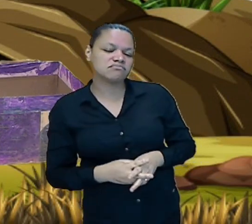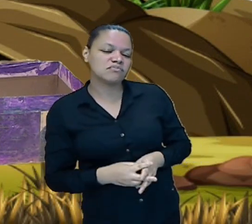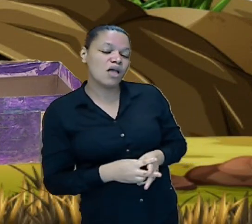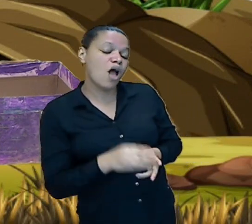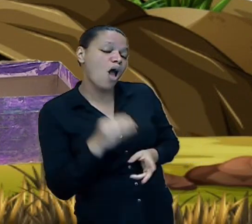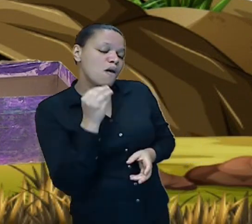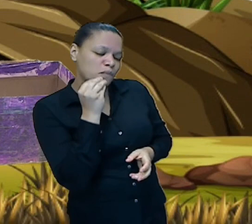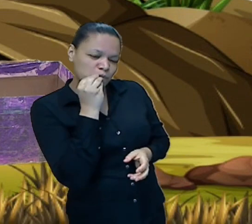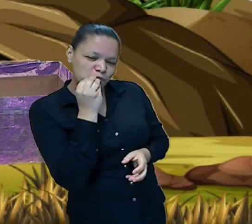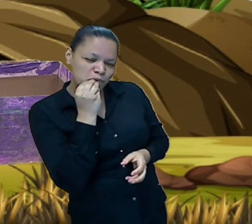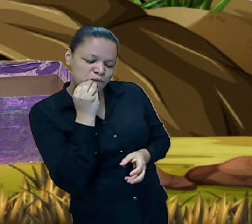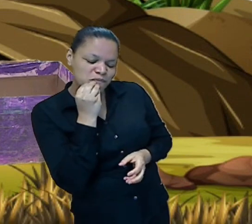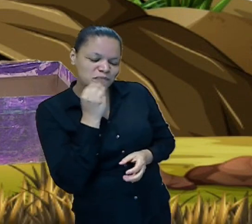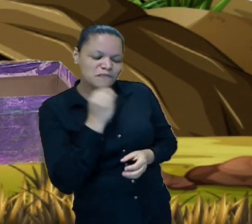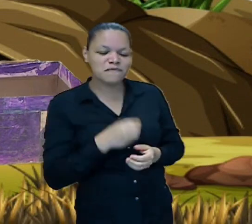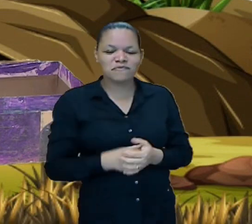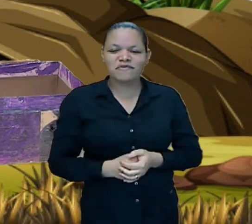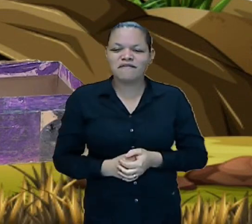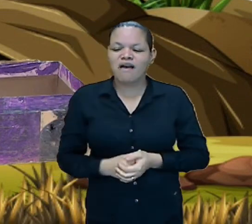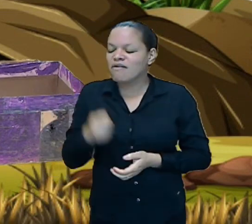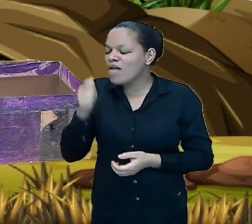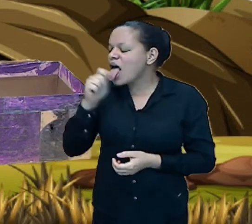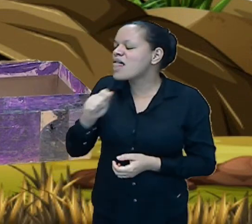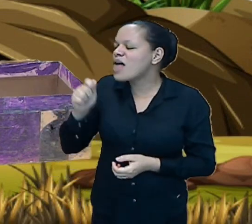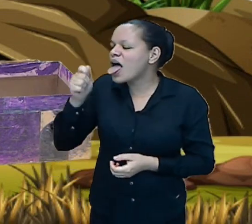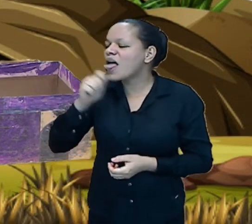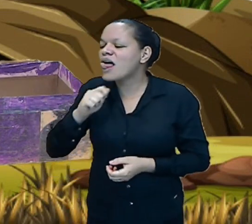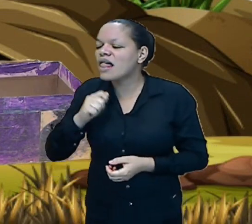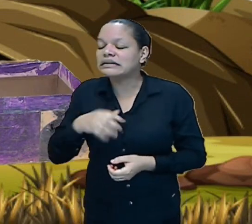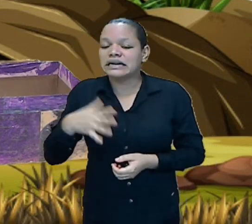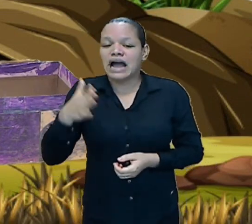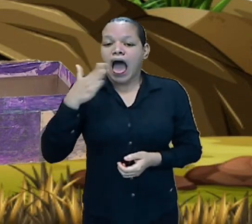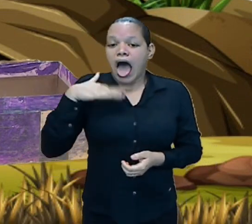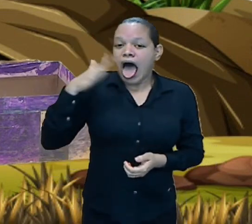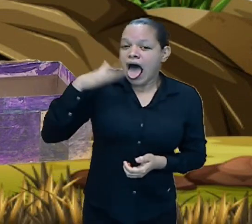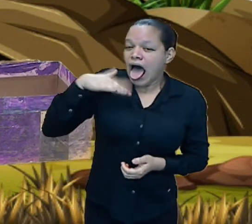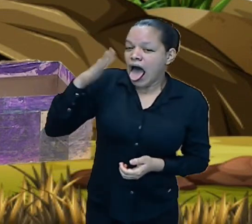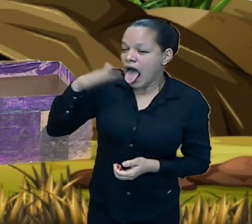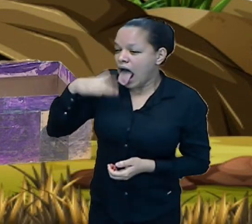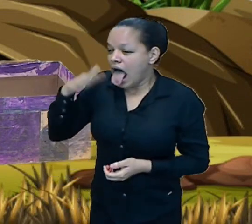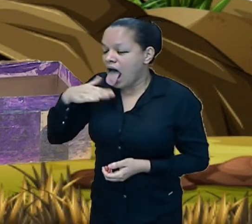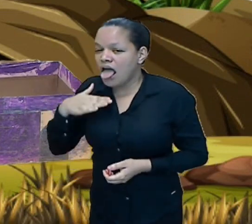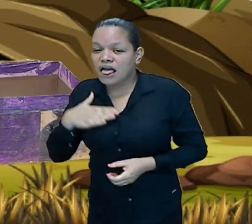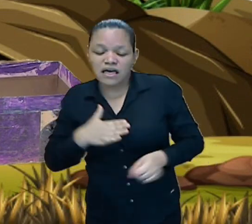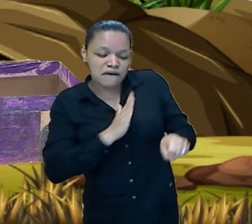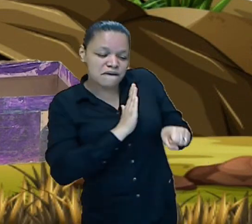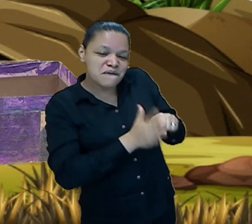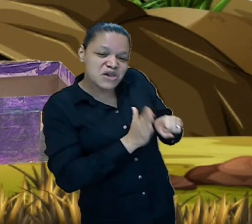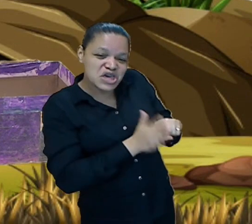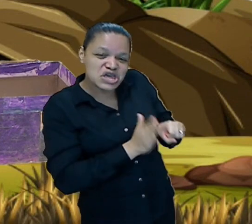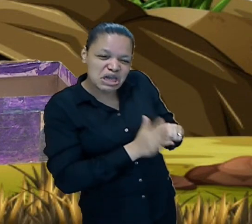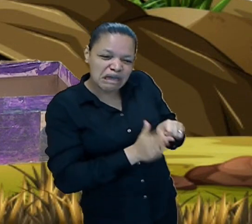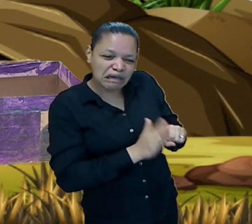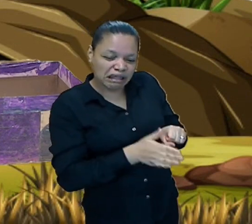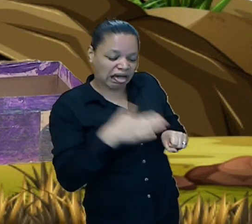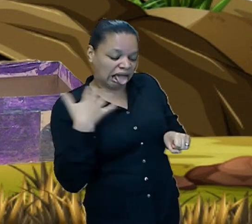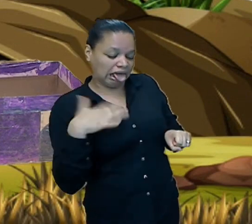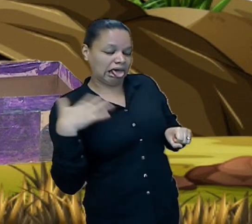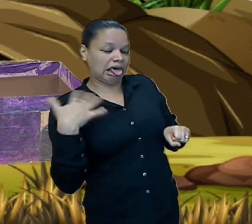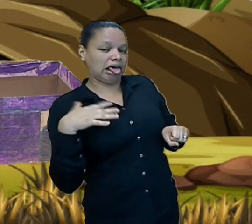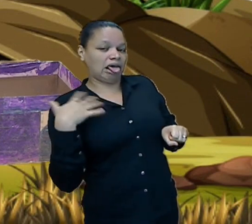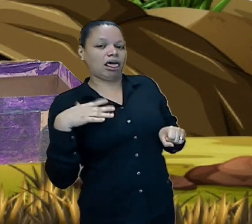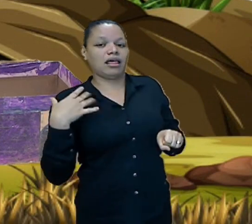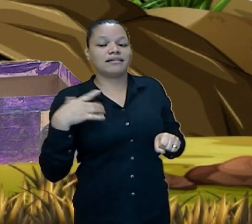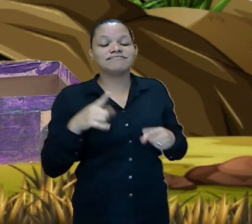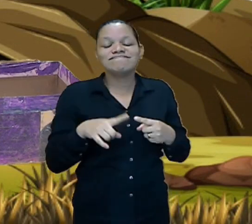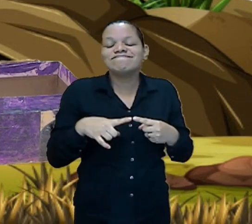mas quer saber eles eram muito felizes sim porque passavam um dia fazendo